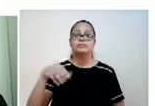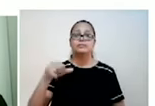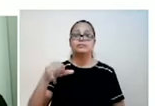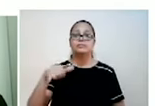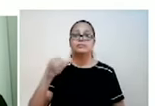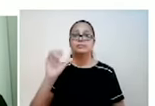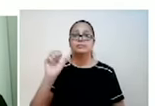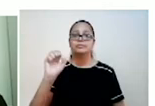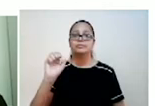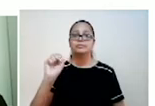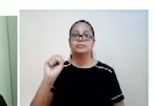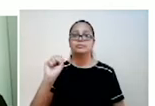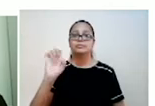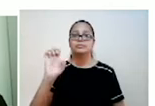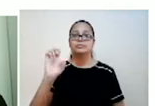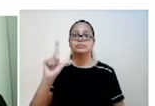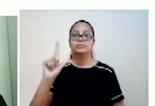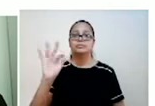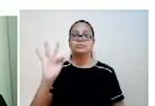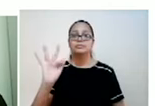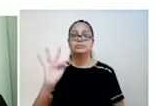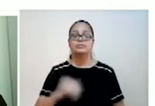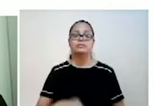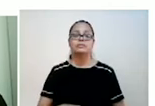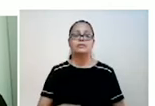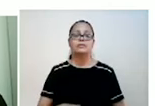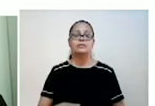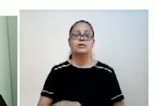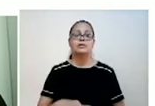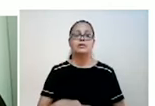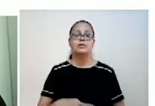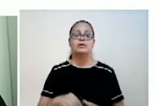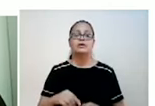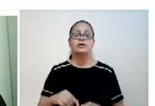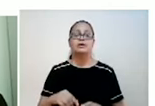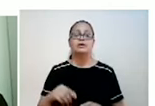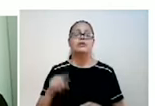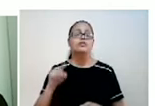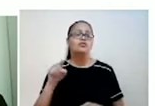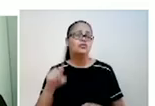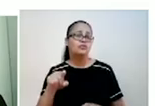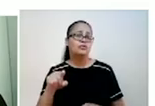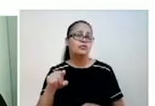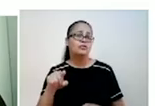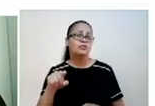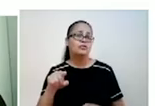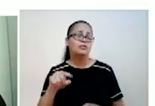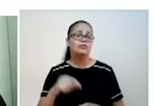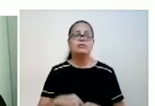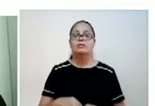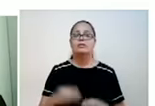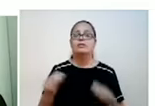você mesmo, ok? É expressão yourself. Yourself. Você mesmo, você mesma. A você mesmo, a você